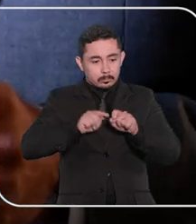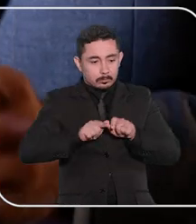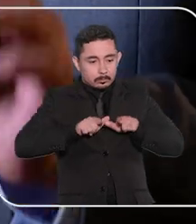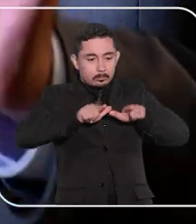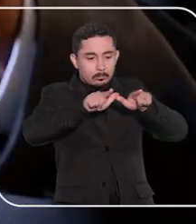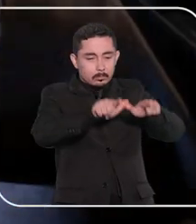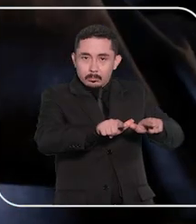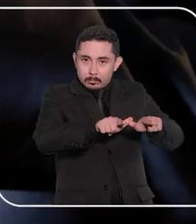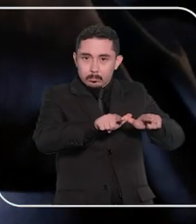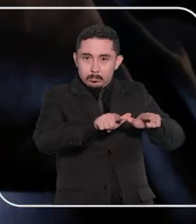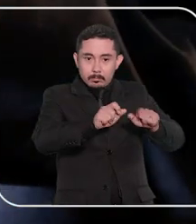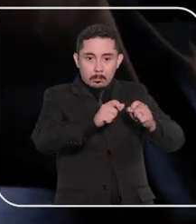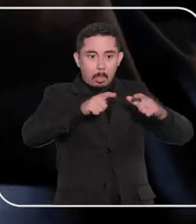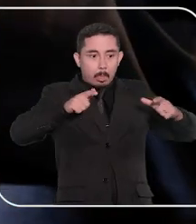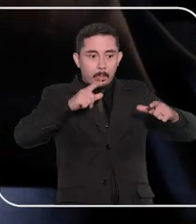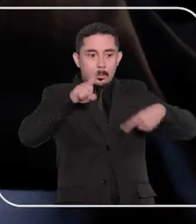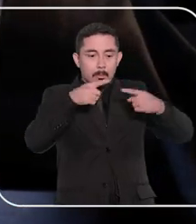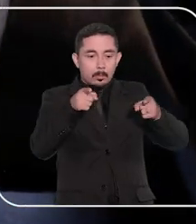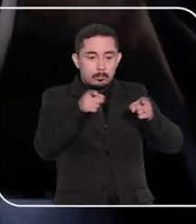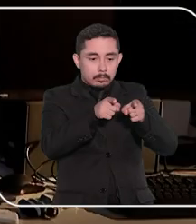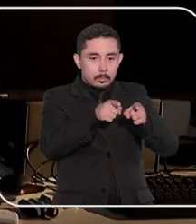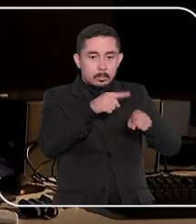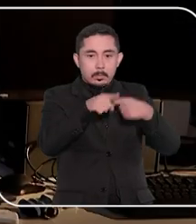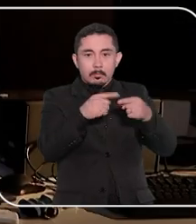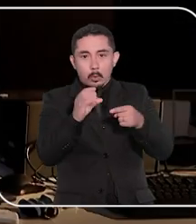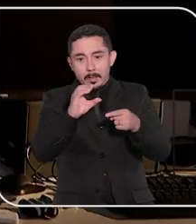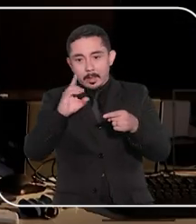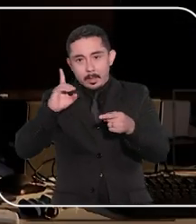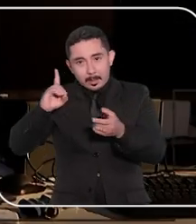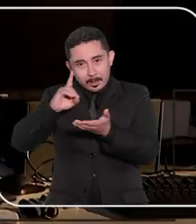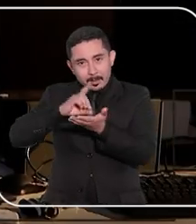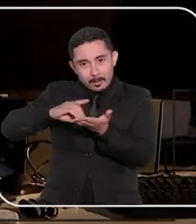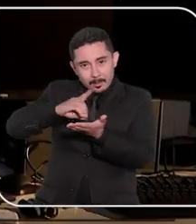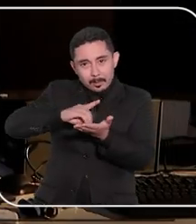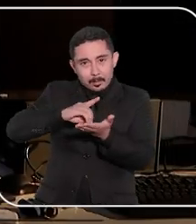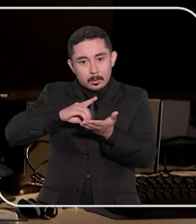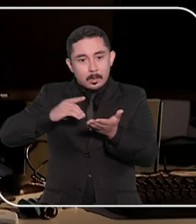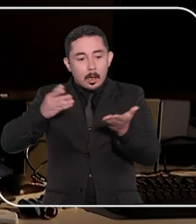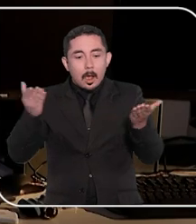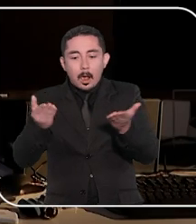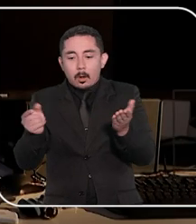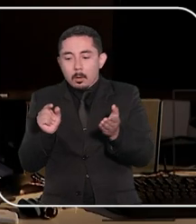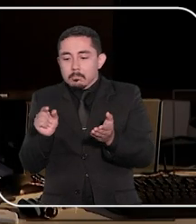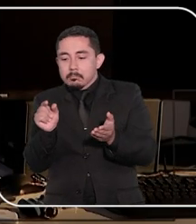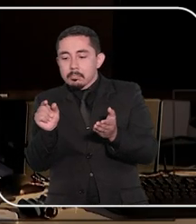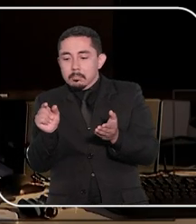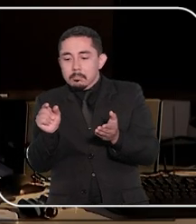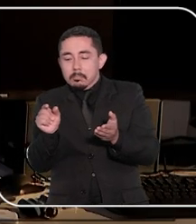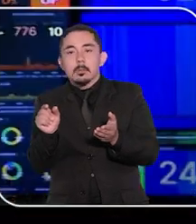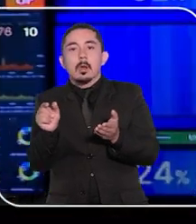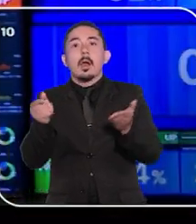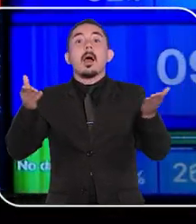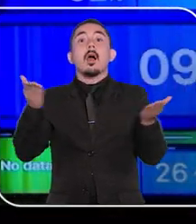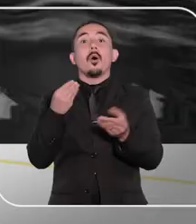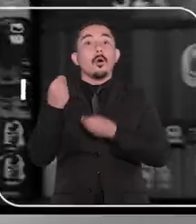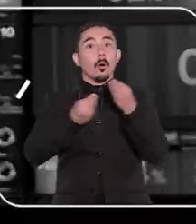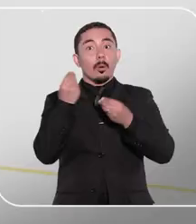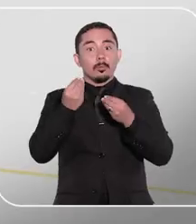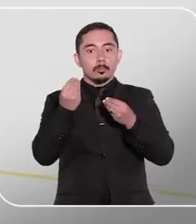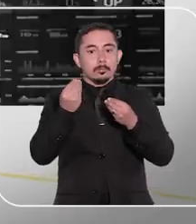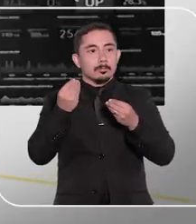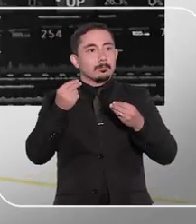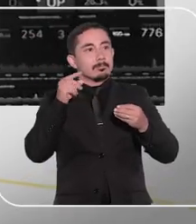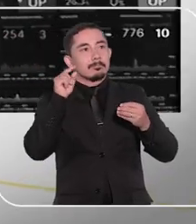disquetes maiores diminuímos passamos para o CD depois passamos para o pendrive hoje estamos na nuvem hoje não temos